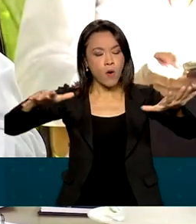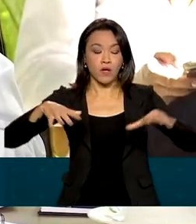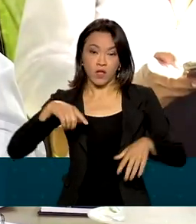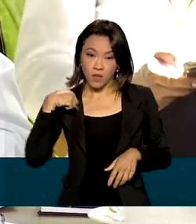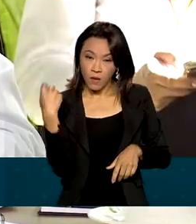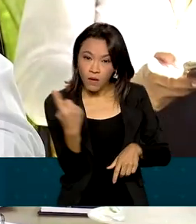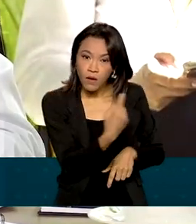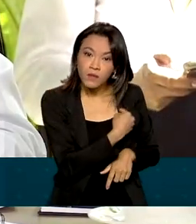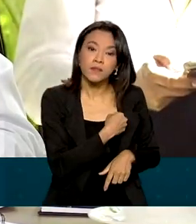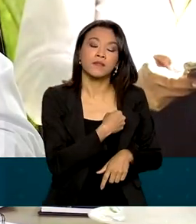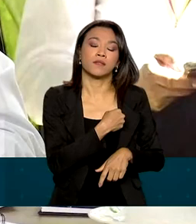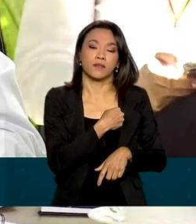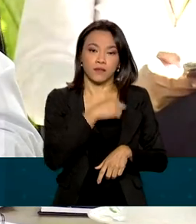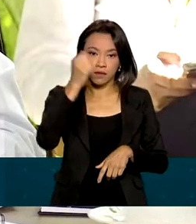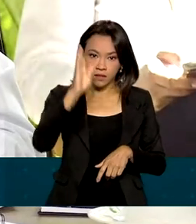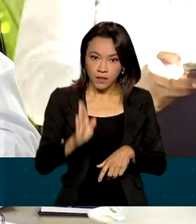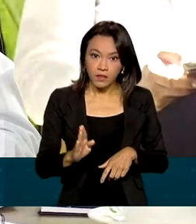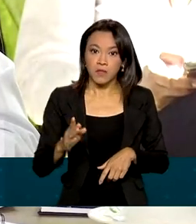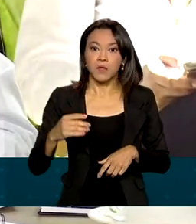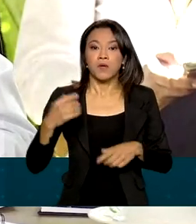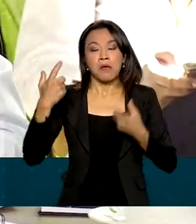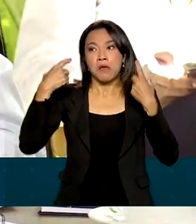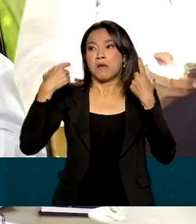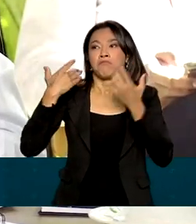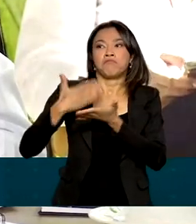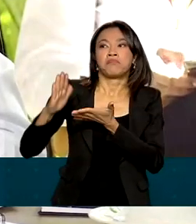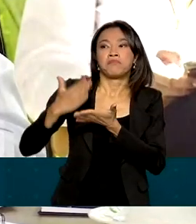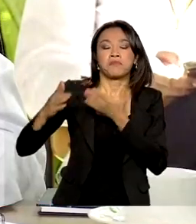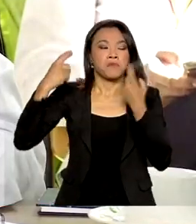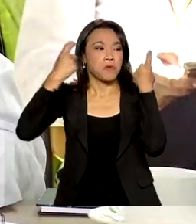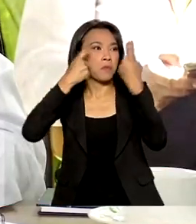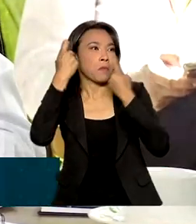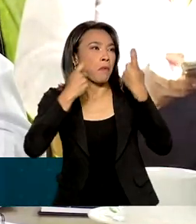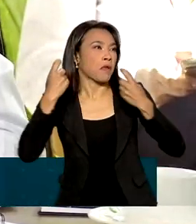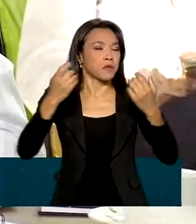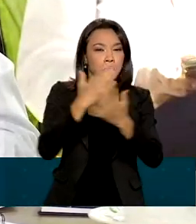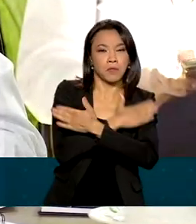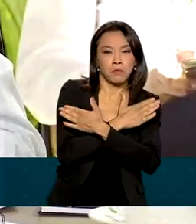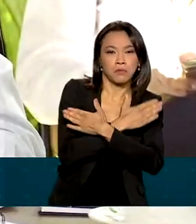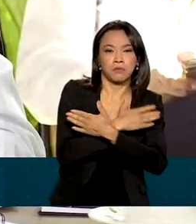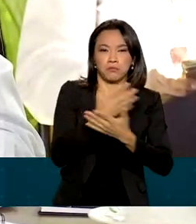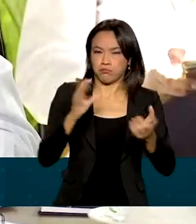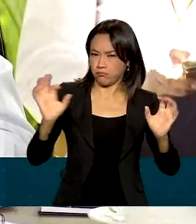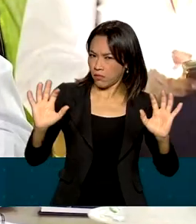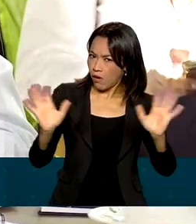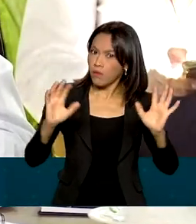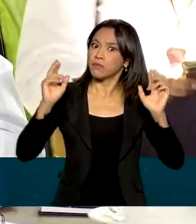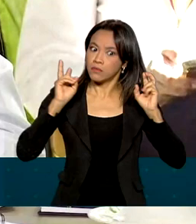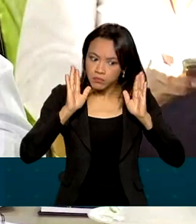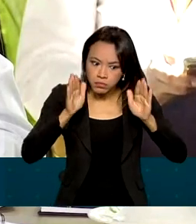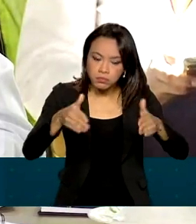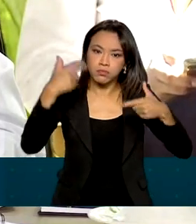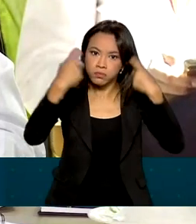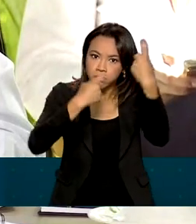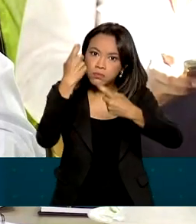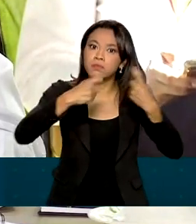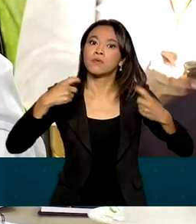lado a preocupação com o emprego e a renda de nossa população, de nossas famílias.